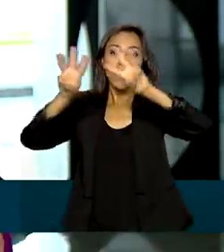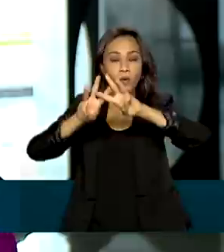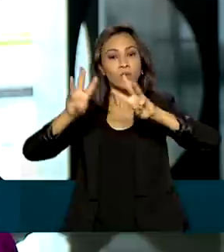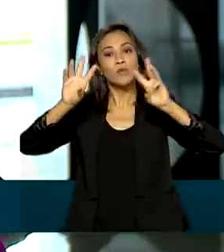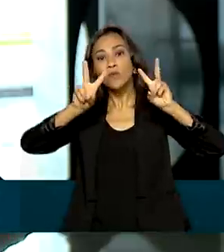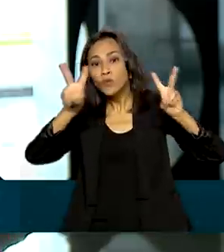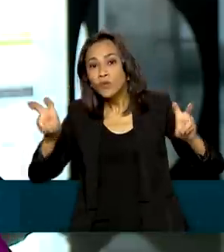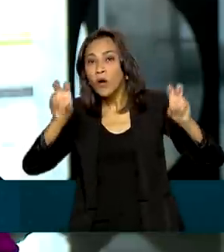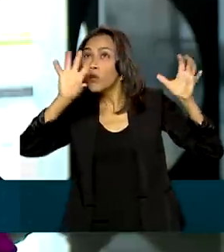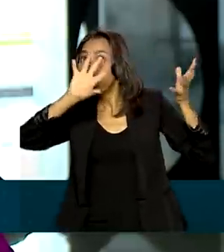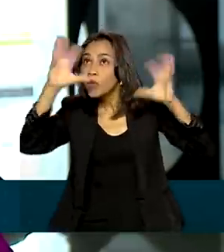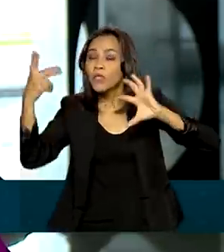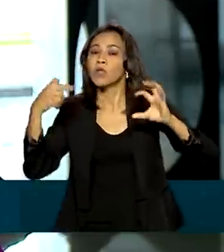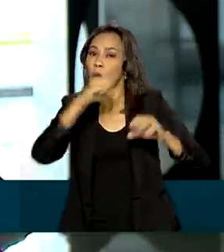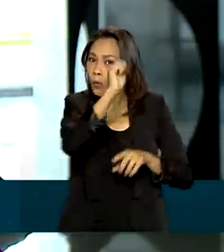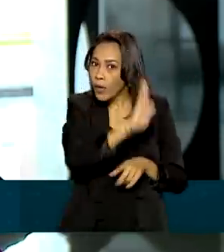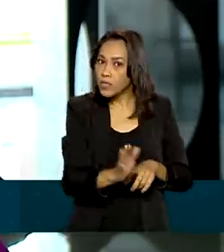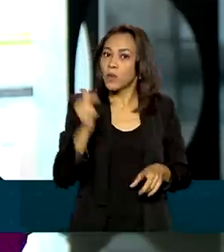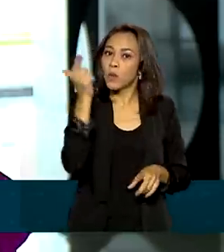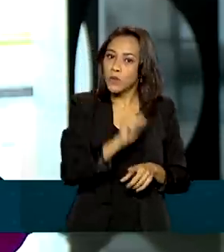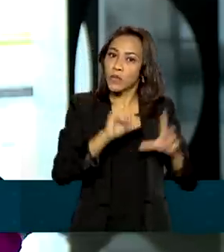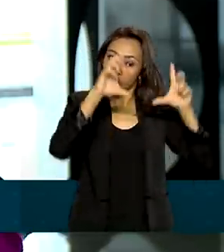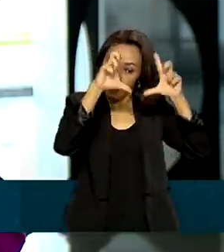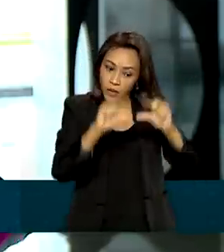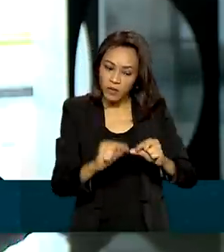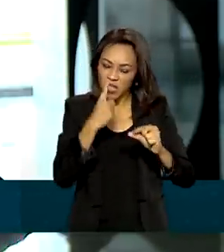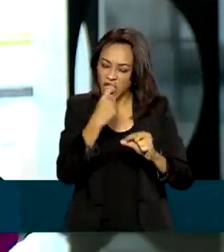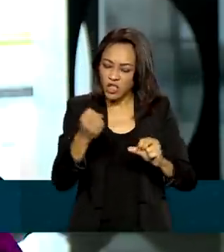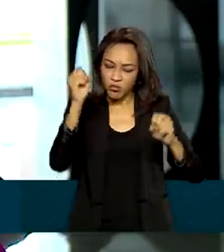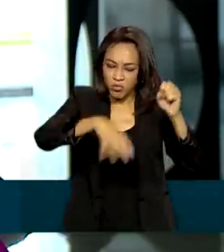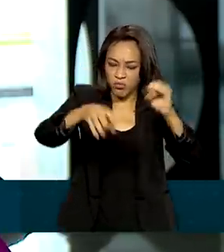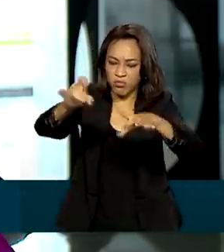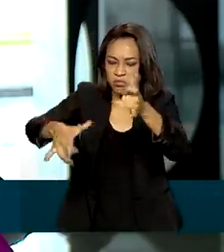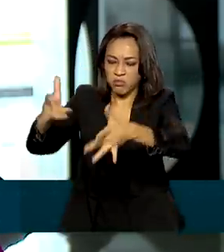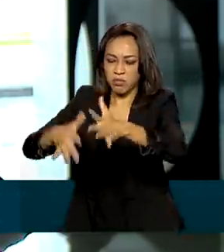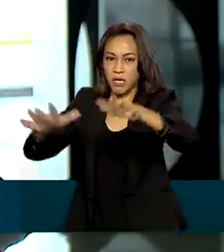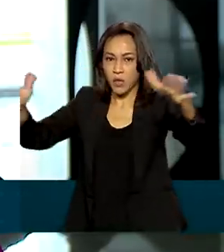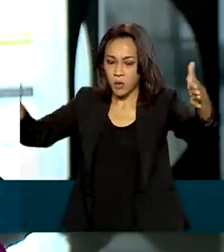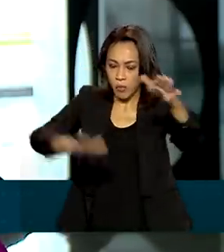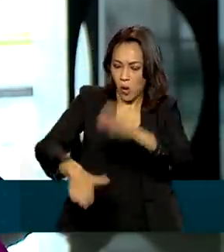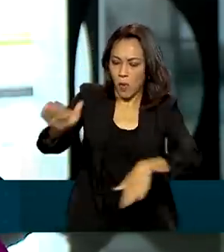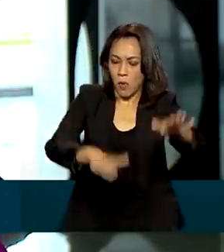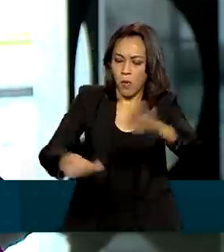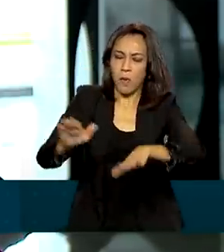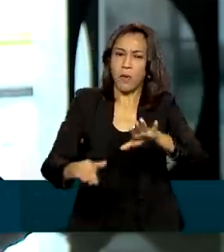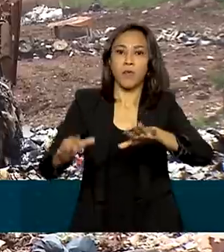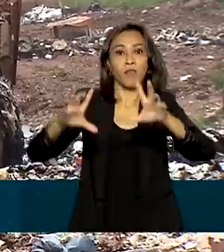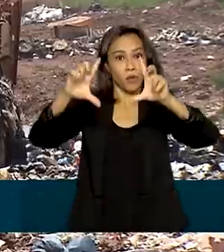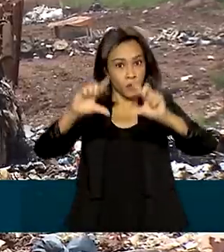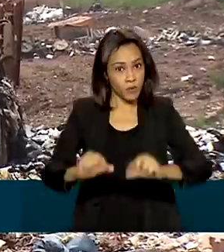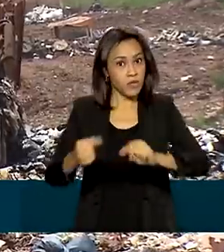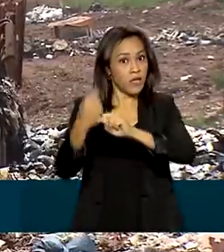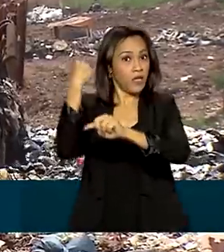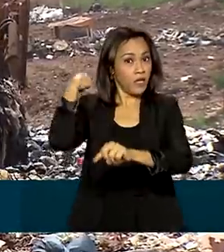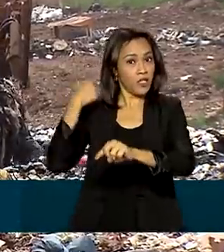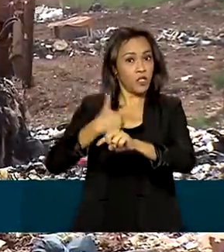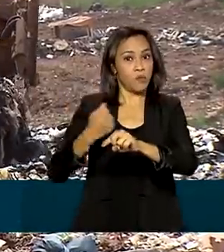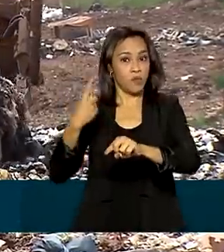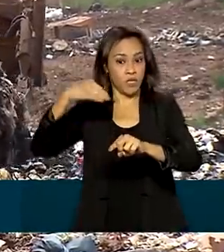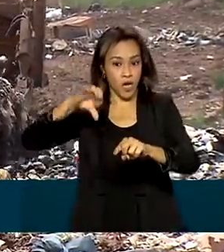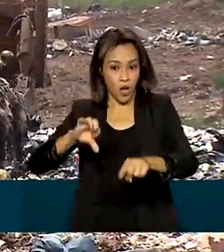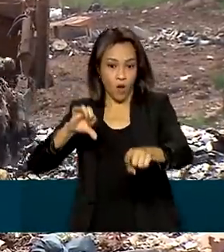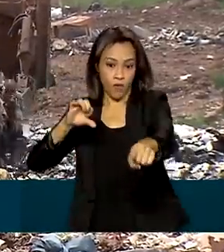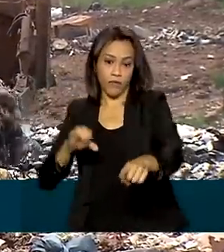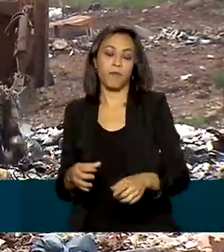país conseguiu reduzir lixões a céu aberto, uma queda de 20% desde 2019. Segundo dados do